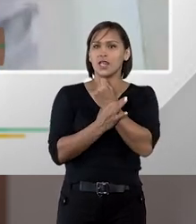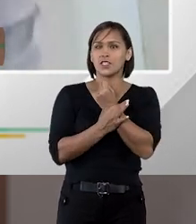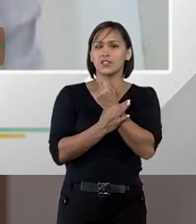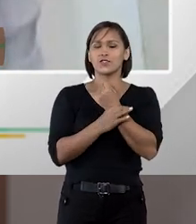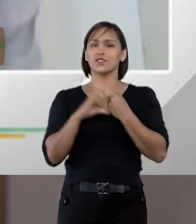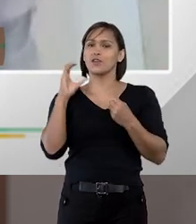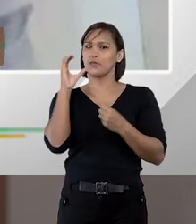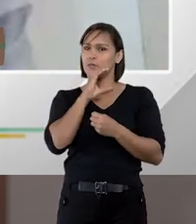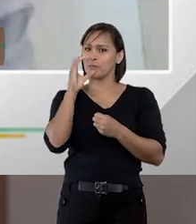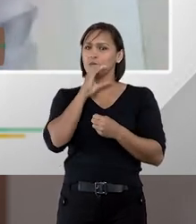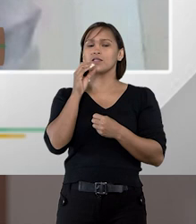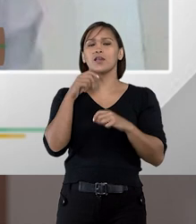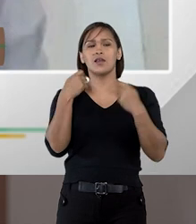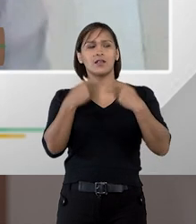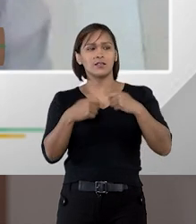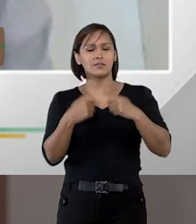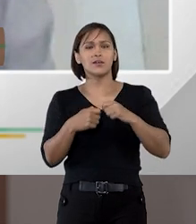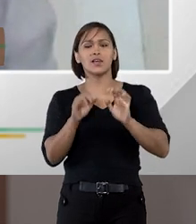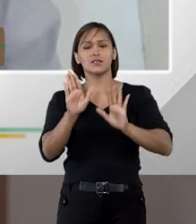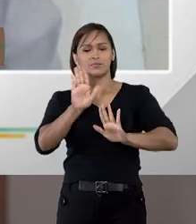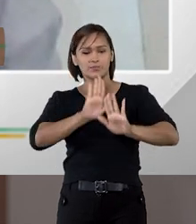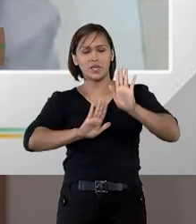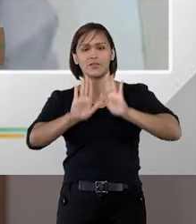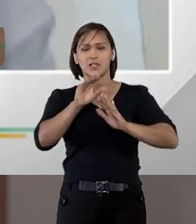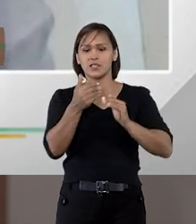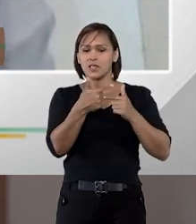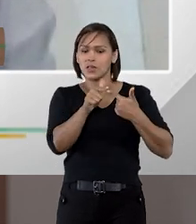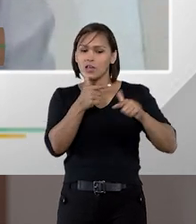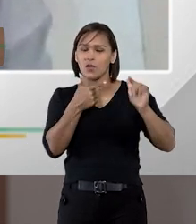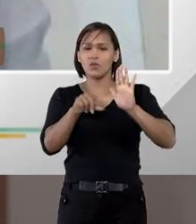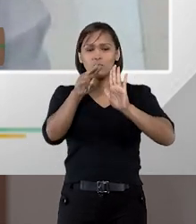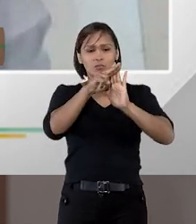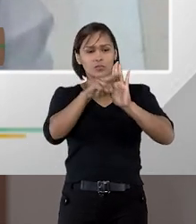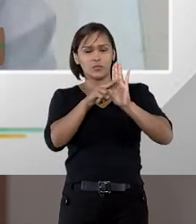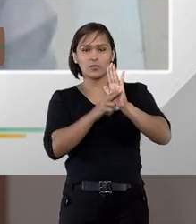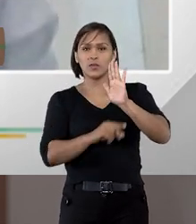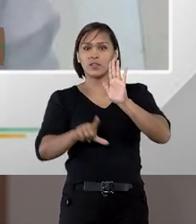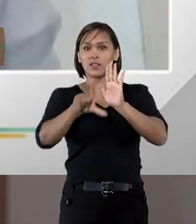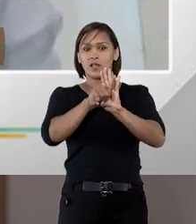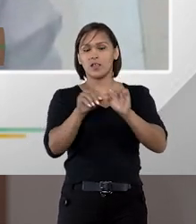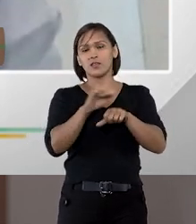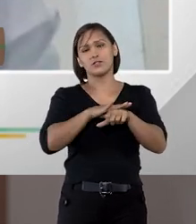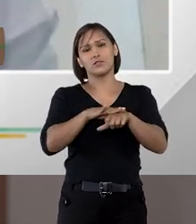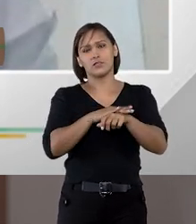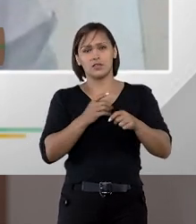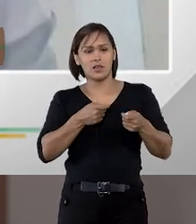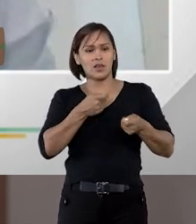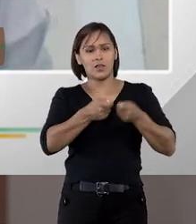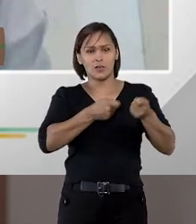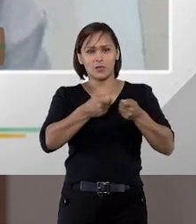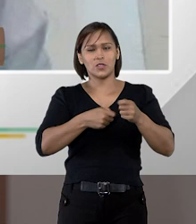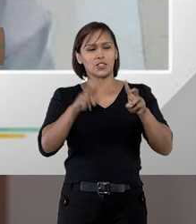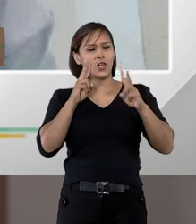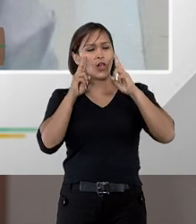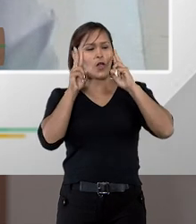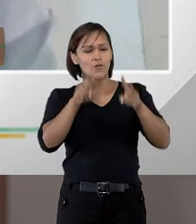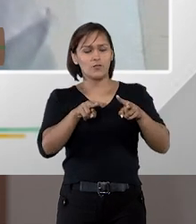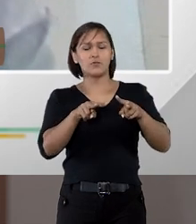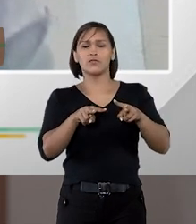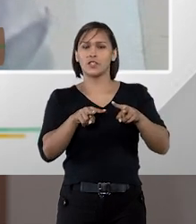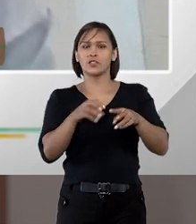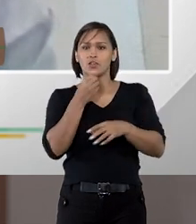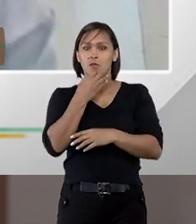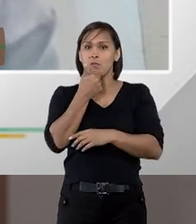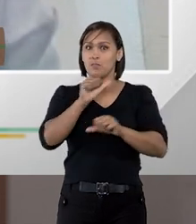garantia de eficiência, ela vai prevalecendo em alguns dispositivos da lei, e o diálogo competitivo, eu enxergo dessa